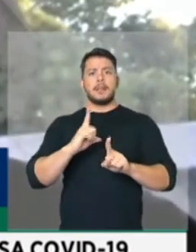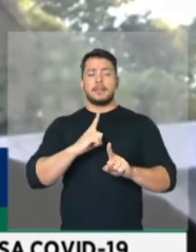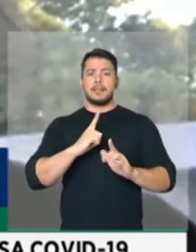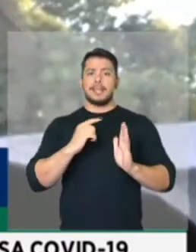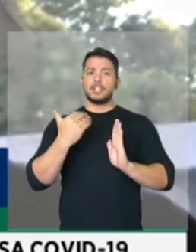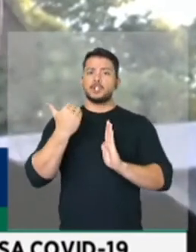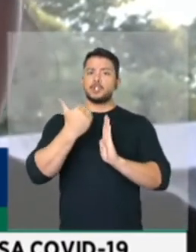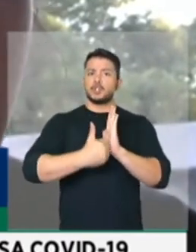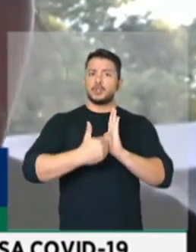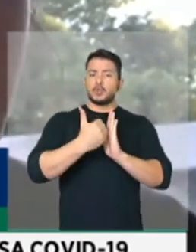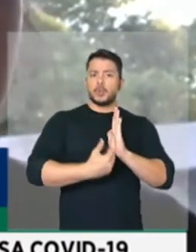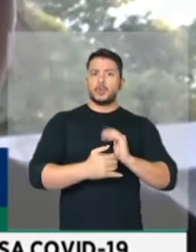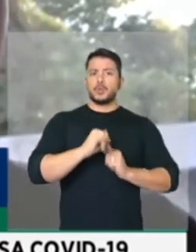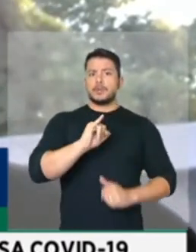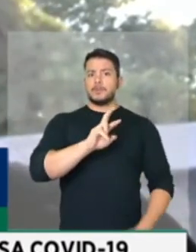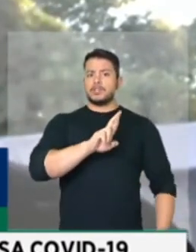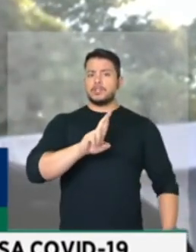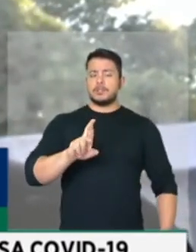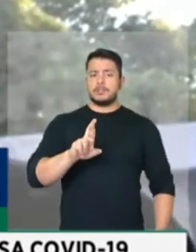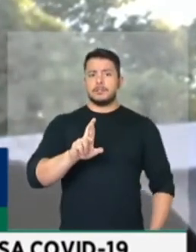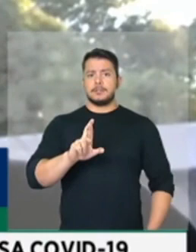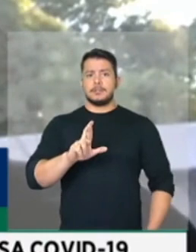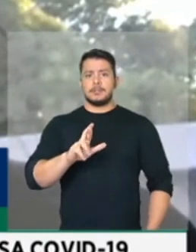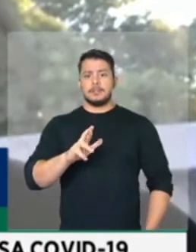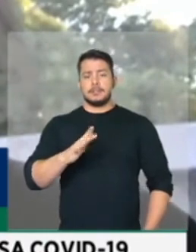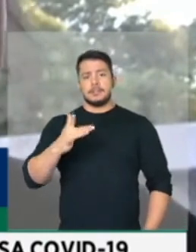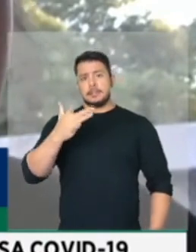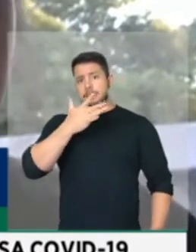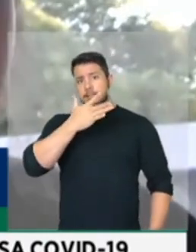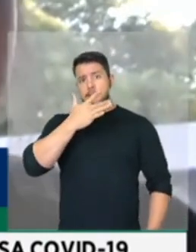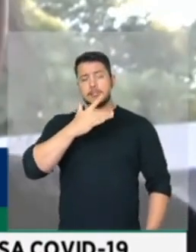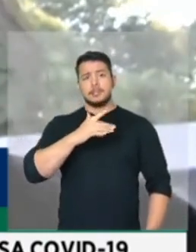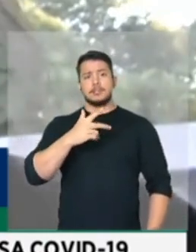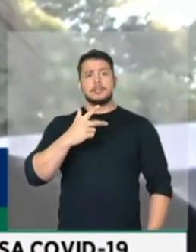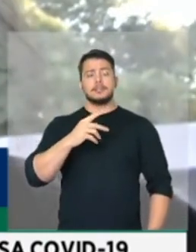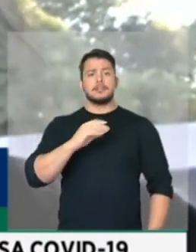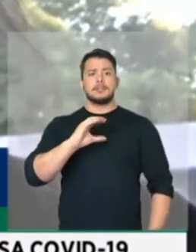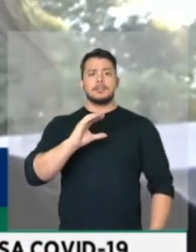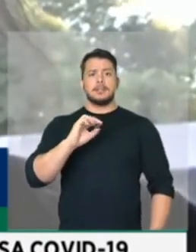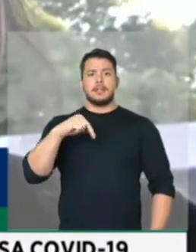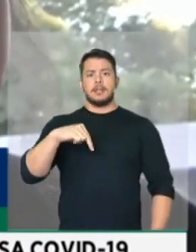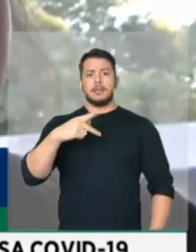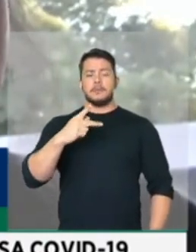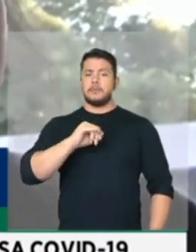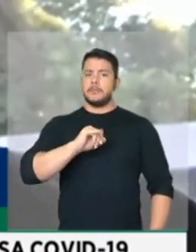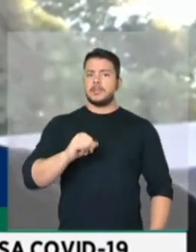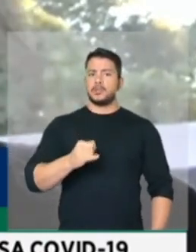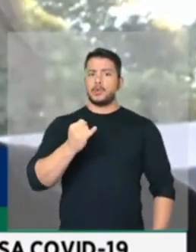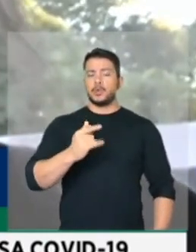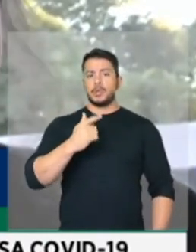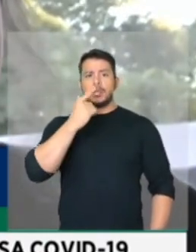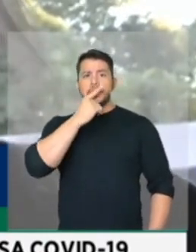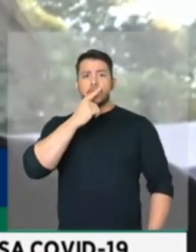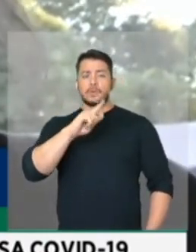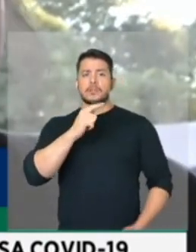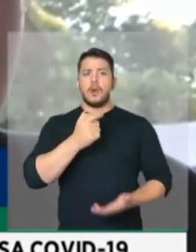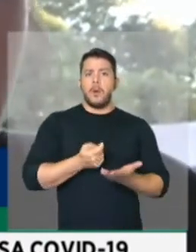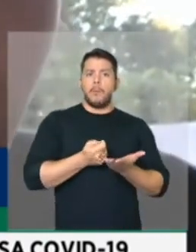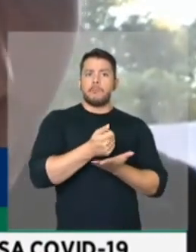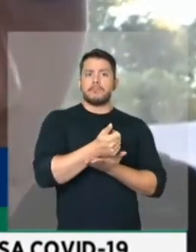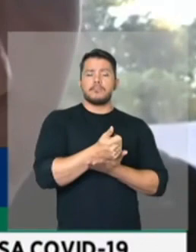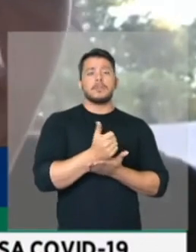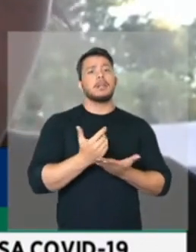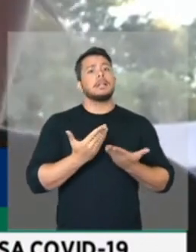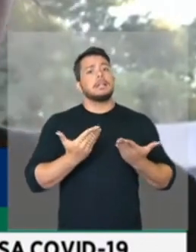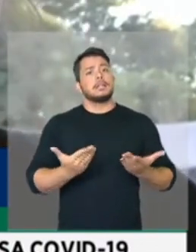renda de pessoas jurídicas que doarem a instituição de pesquisa. Ou seja, vai ser o